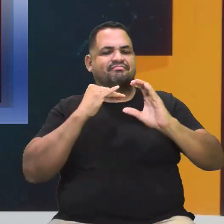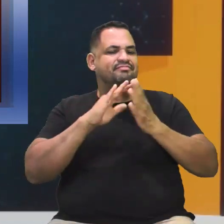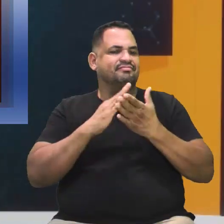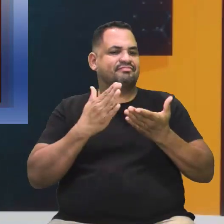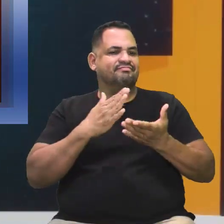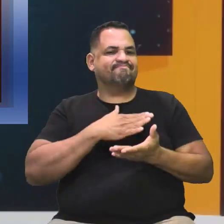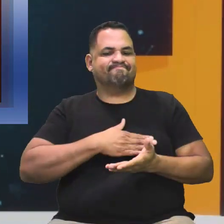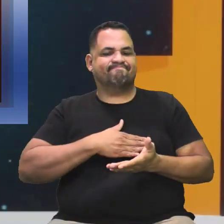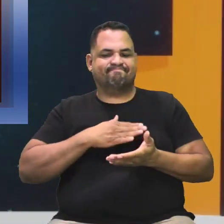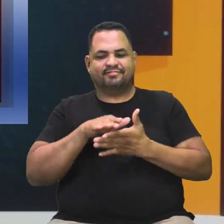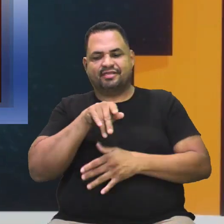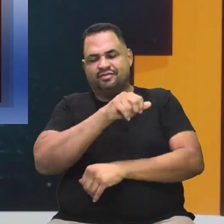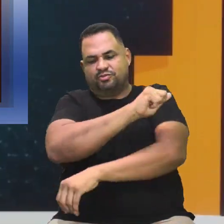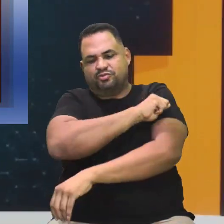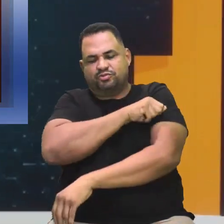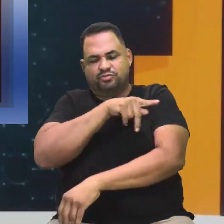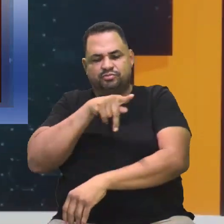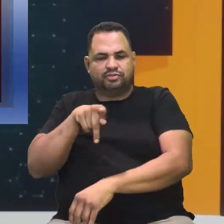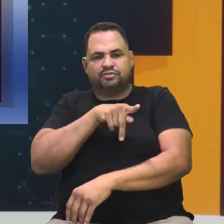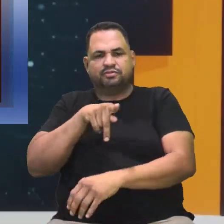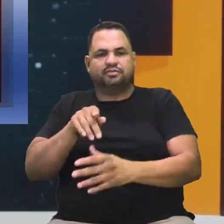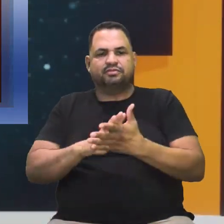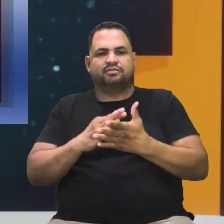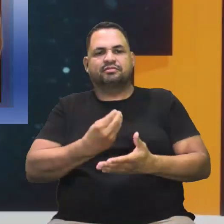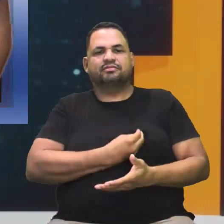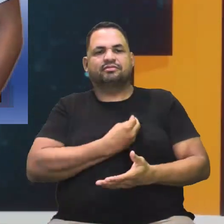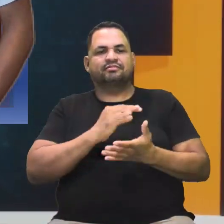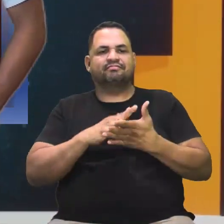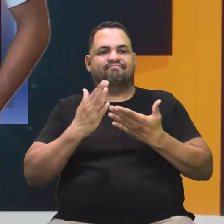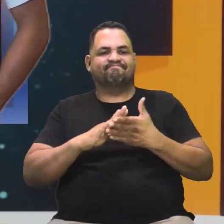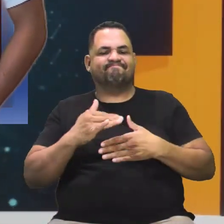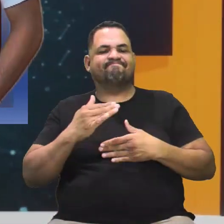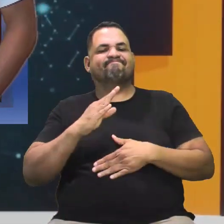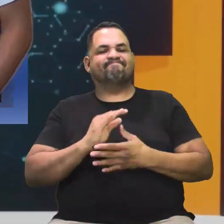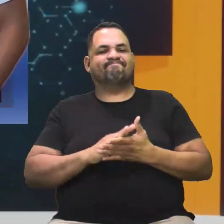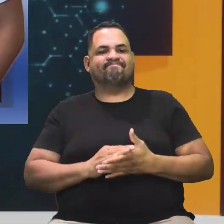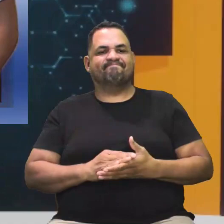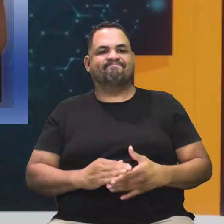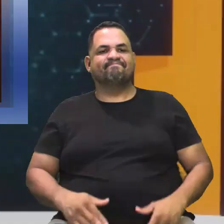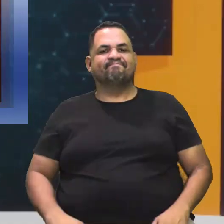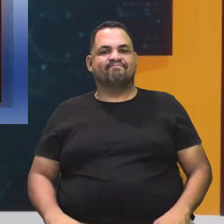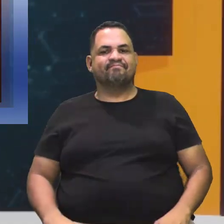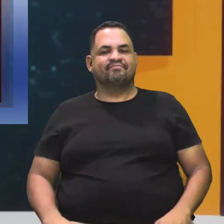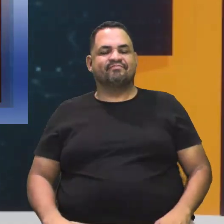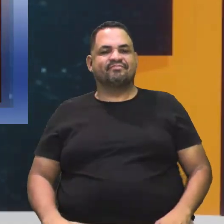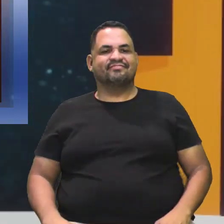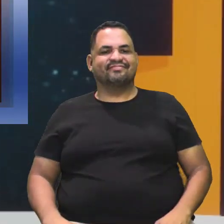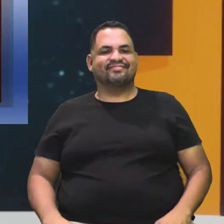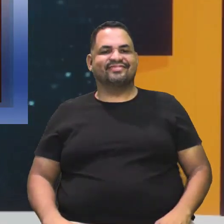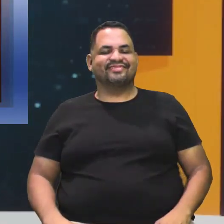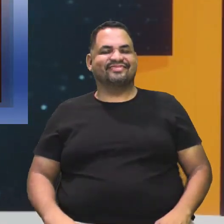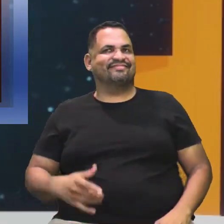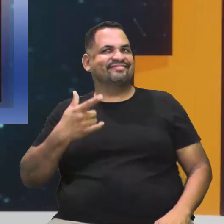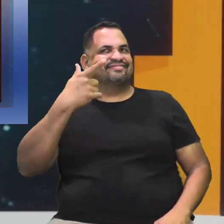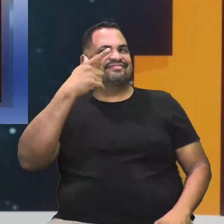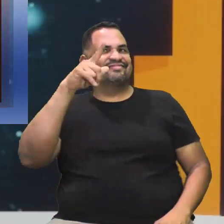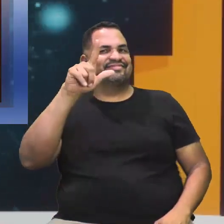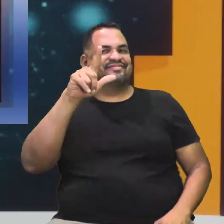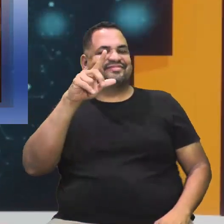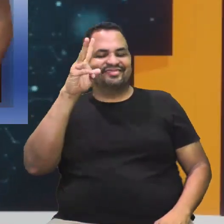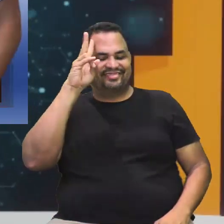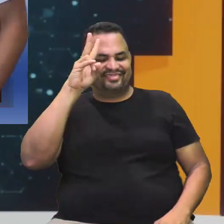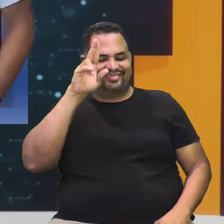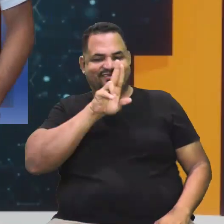presenciais. E isso é o que engrandece o nosso trabalho, esse reconhecimento. E eu só não consigo lembrar os nomes. Ah, é que foi hoje,